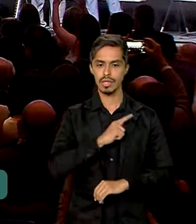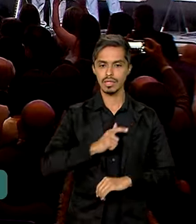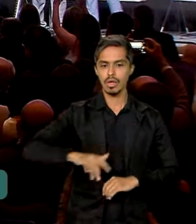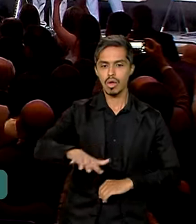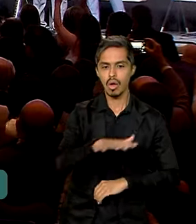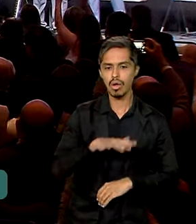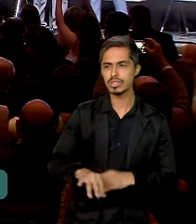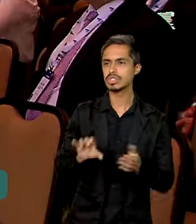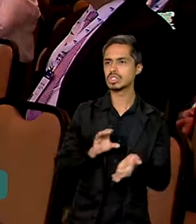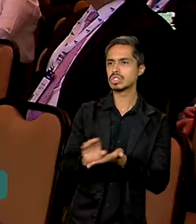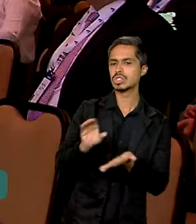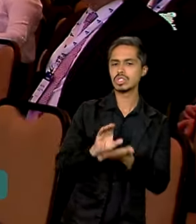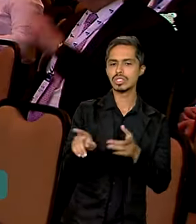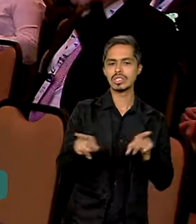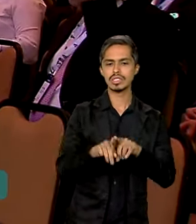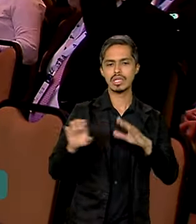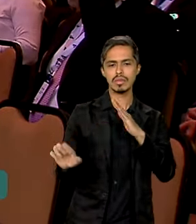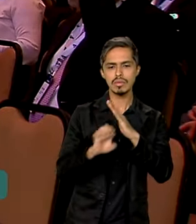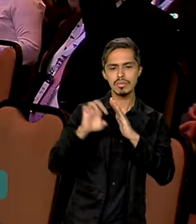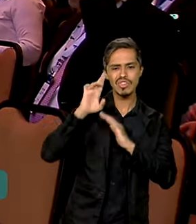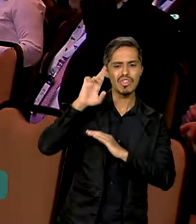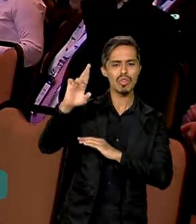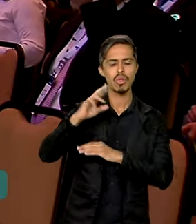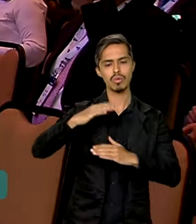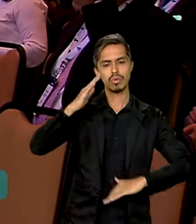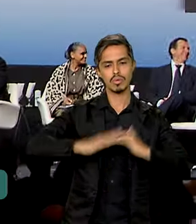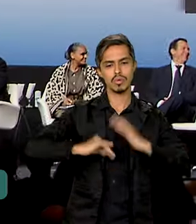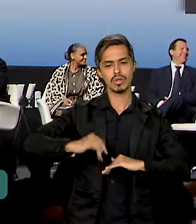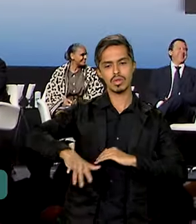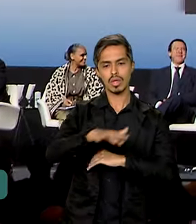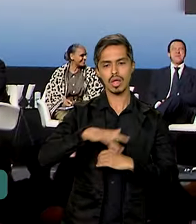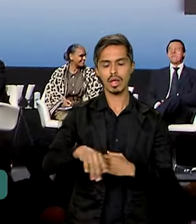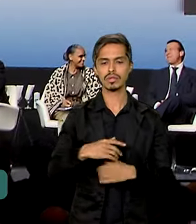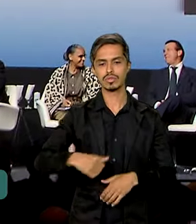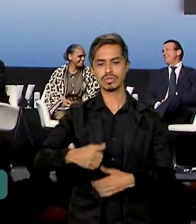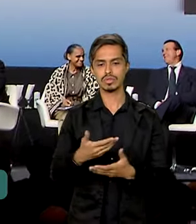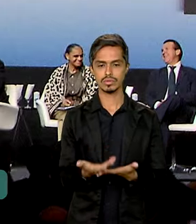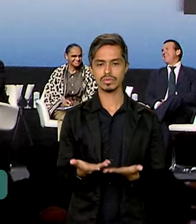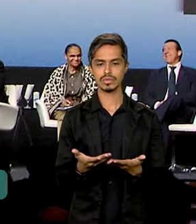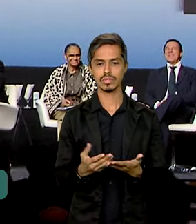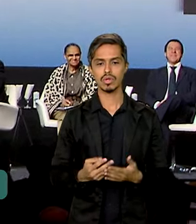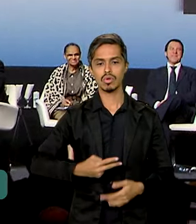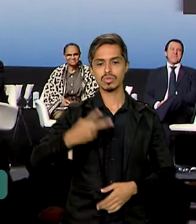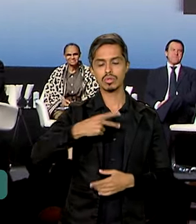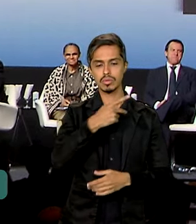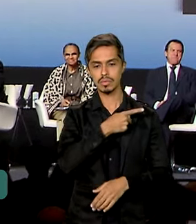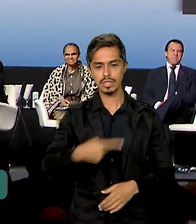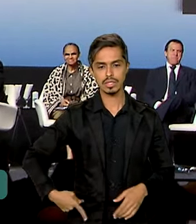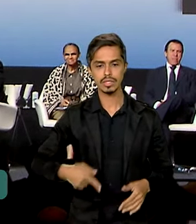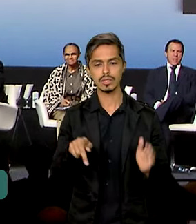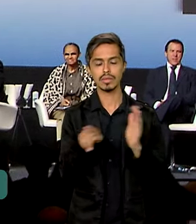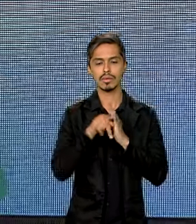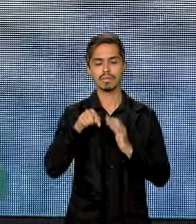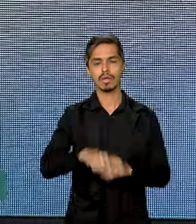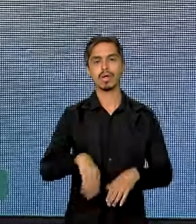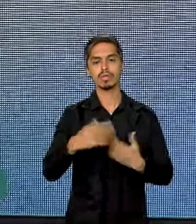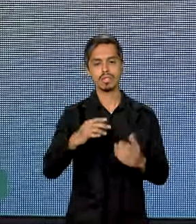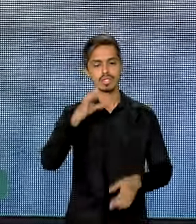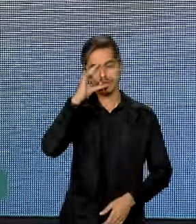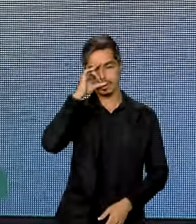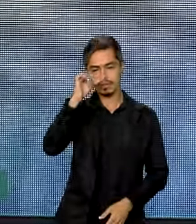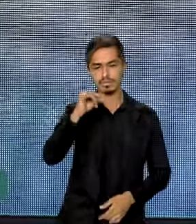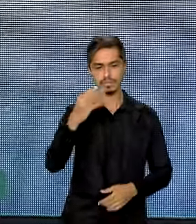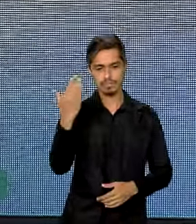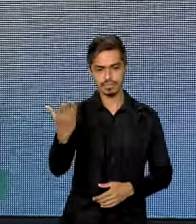investidores, executivos e profissionais dos setores público e privado. O vice-presidente da República, Geraldo